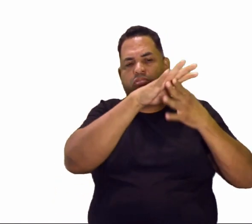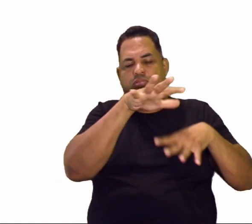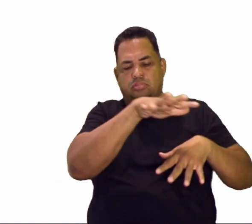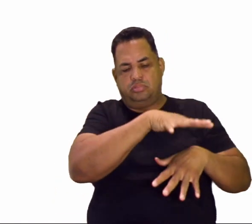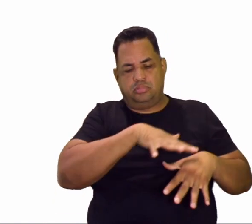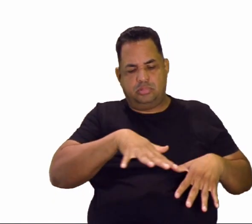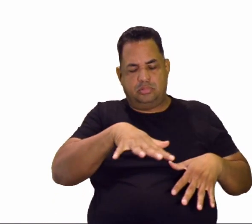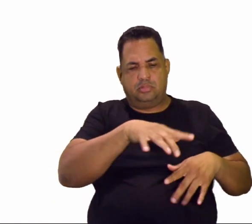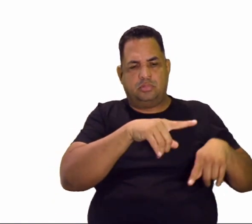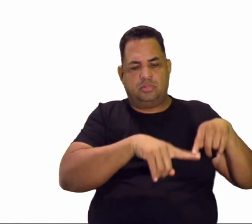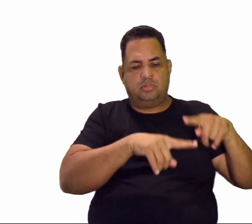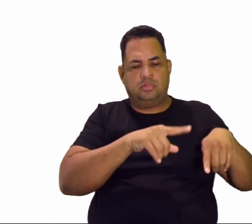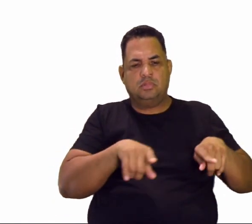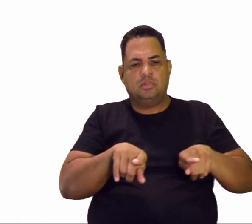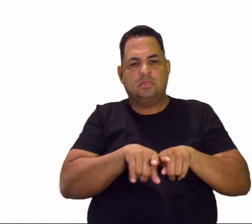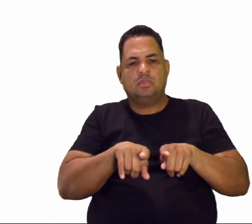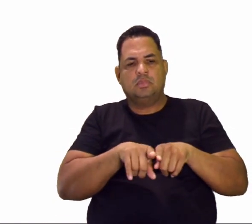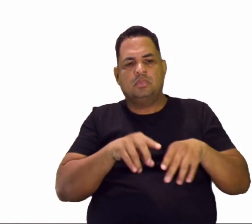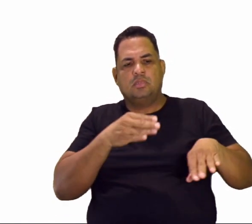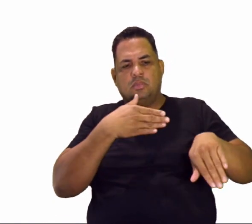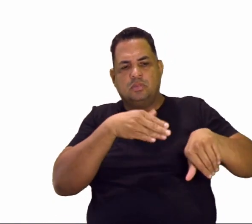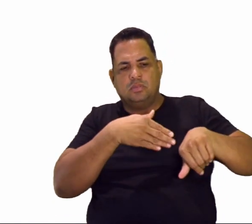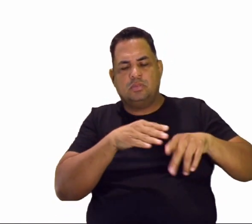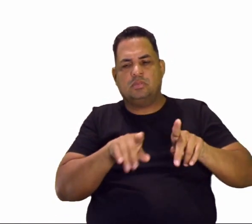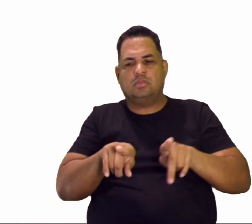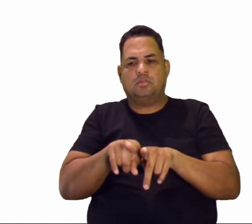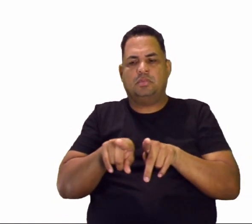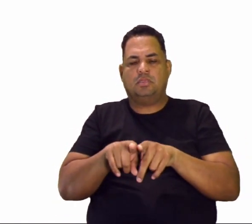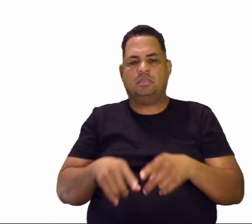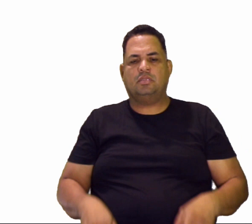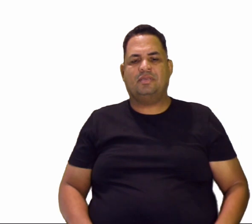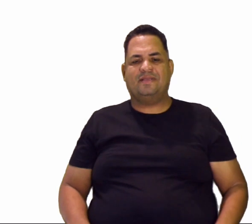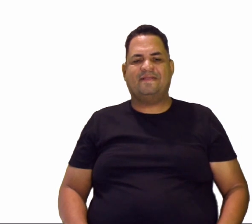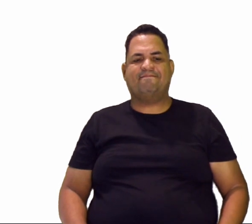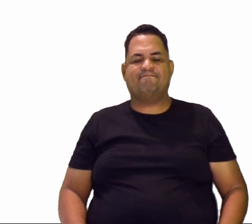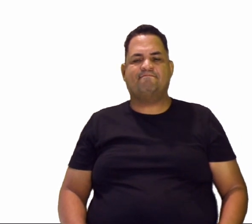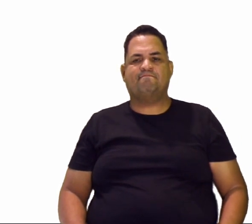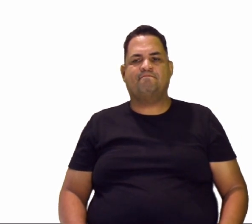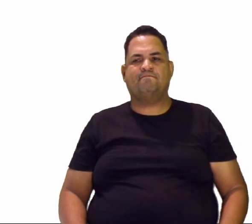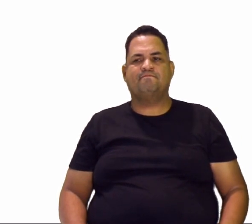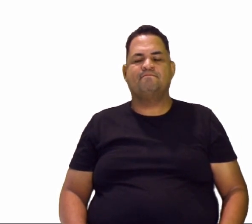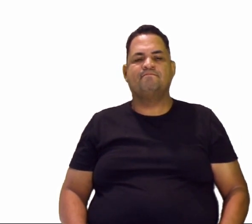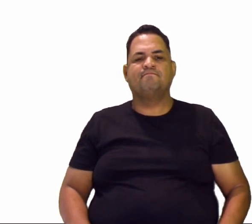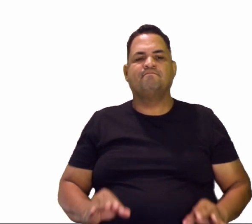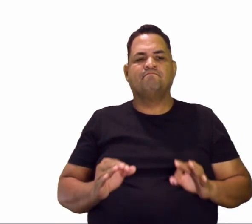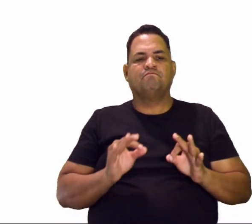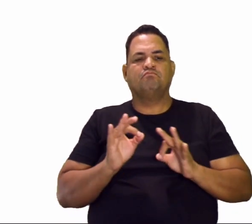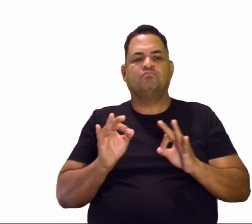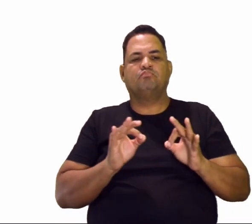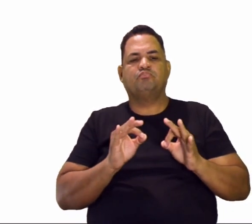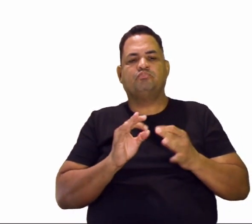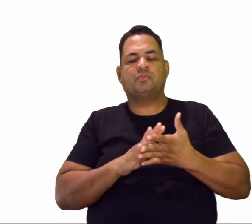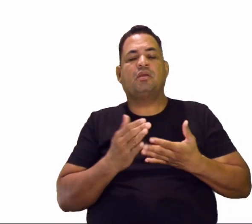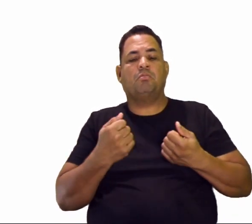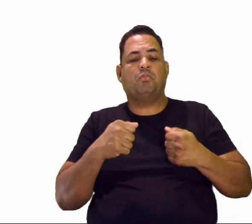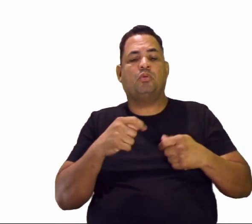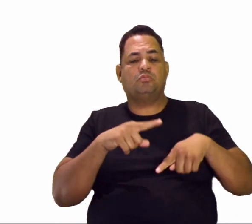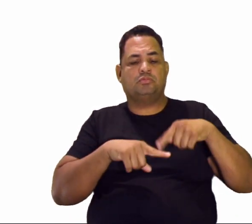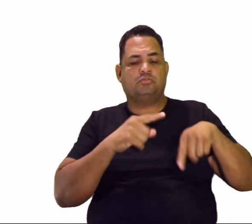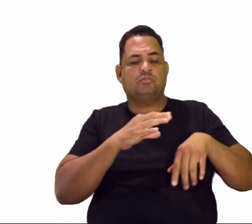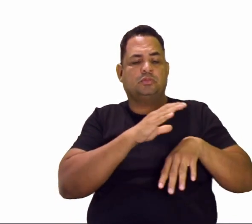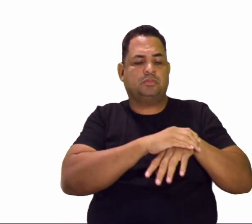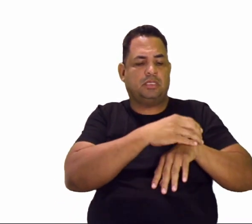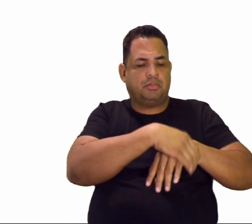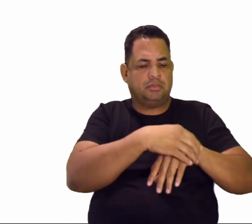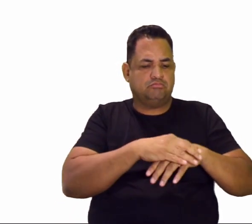e imóveis. Então, a gente falou aqui, cultura material são aqueles objetos tangíveis, algo que eu posso